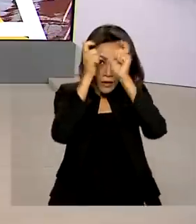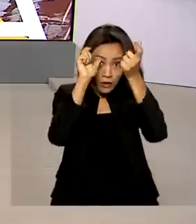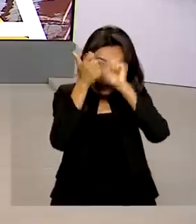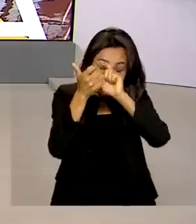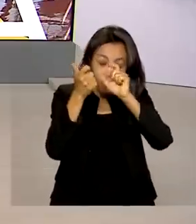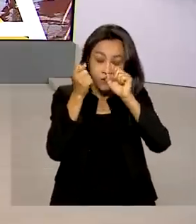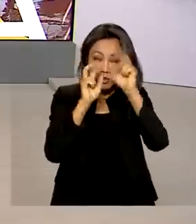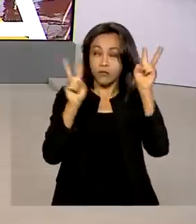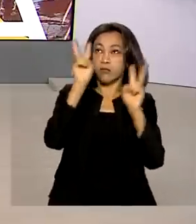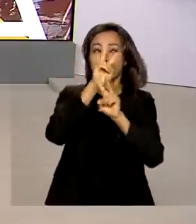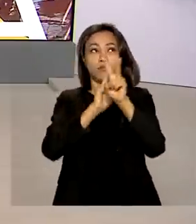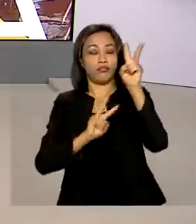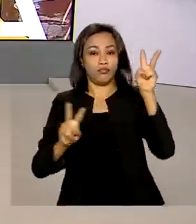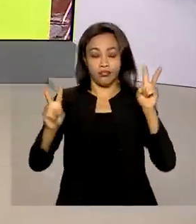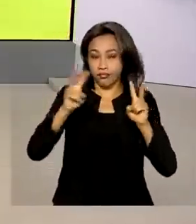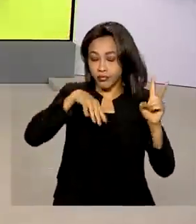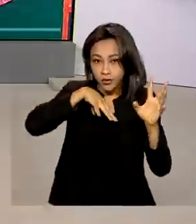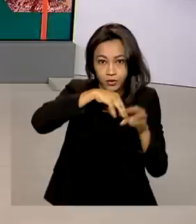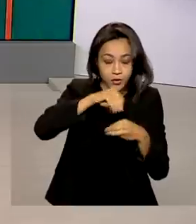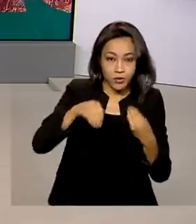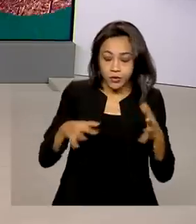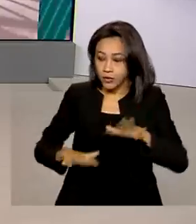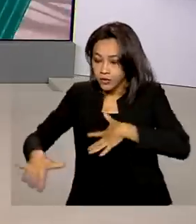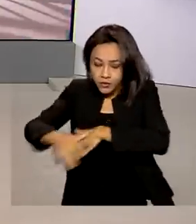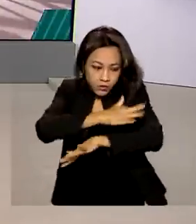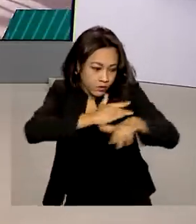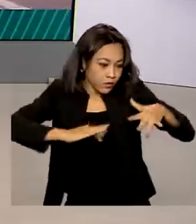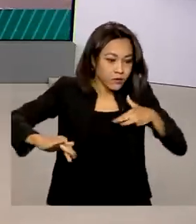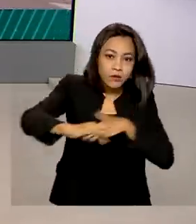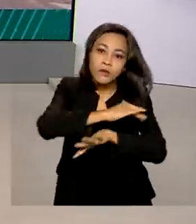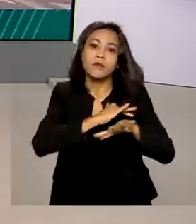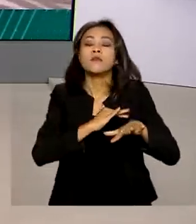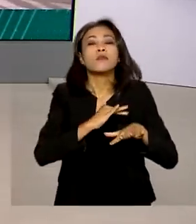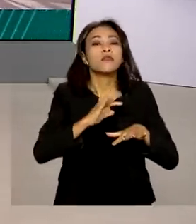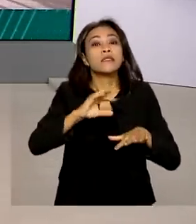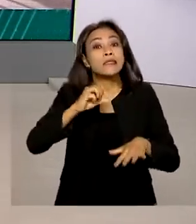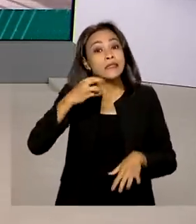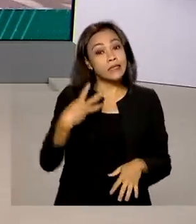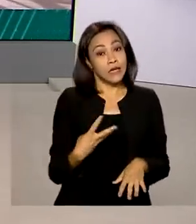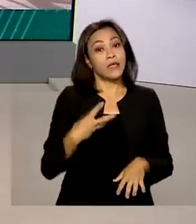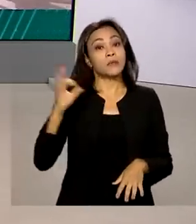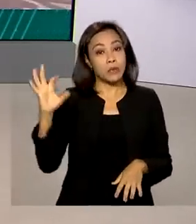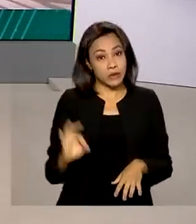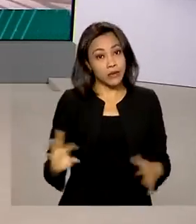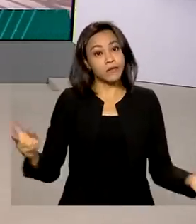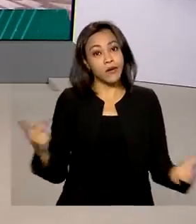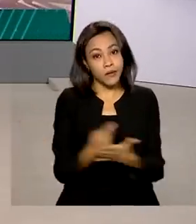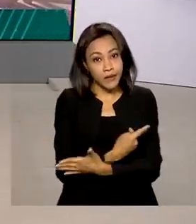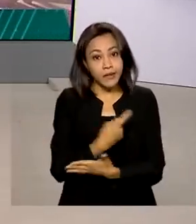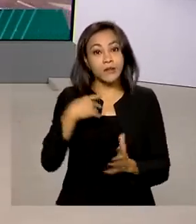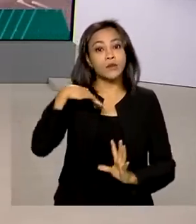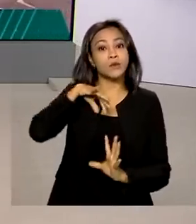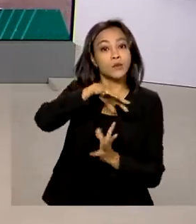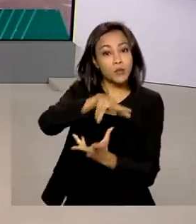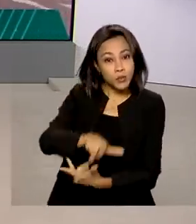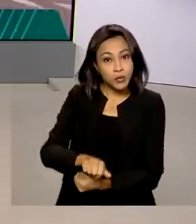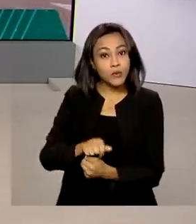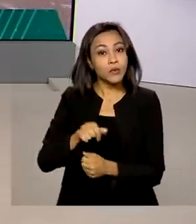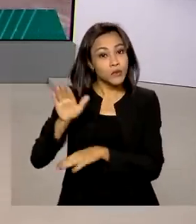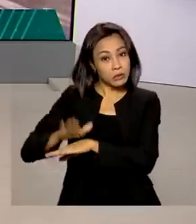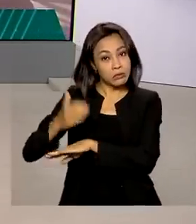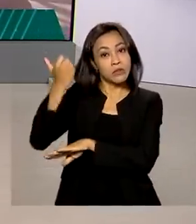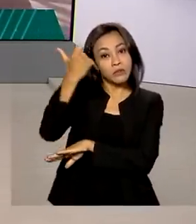déficit de atenção com hiperatividade, condição que afeta cerca de 3% da população mundial, segundo a ONS.